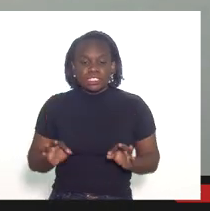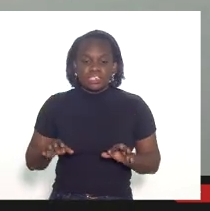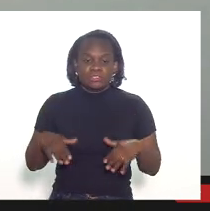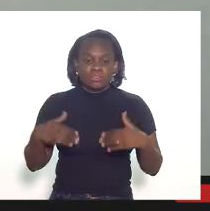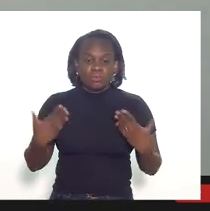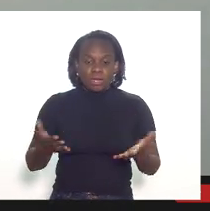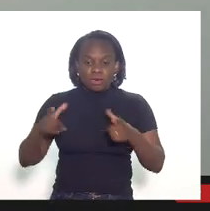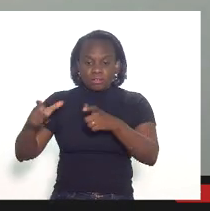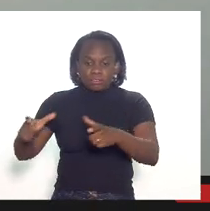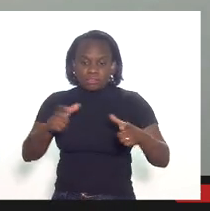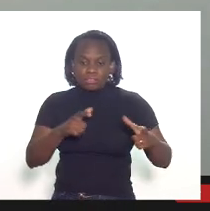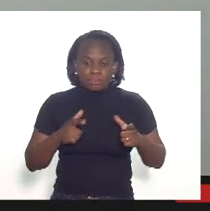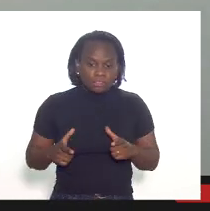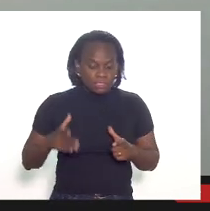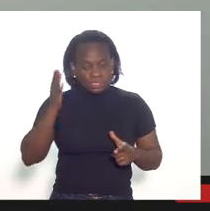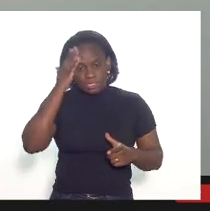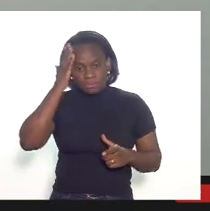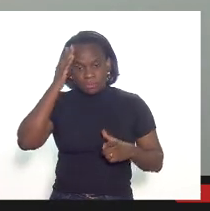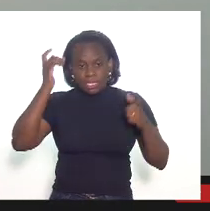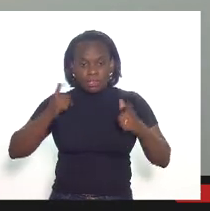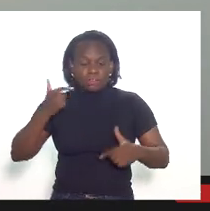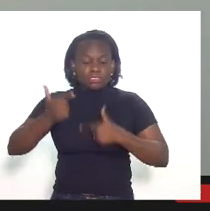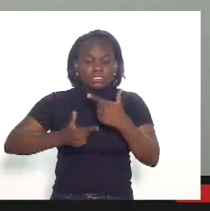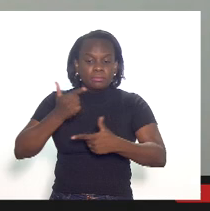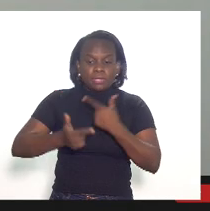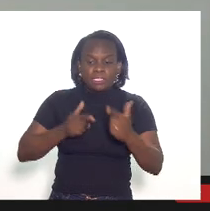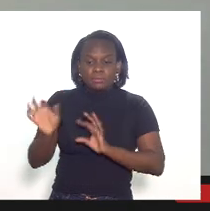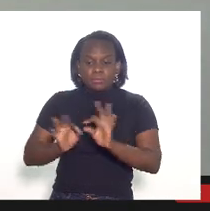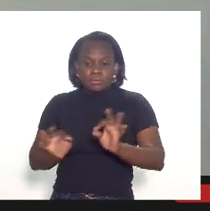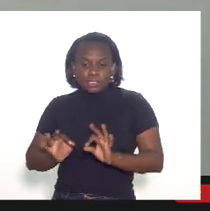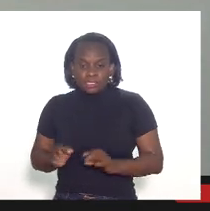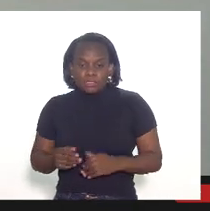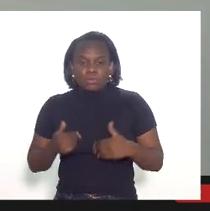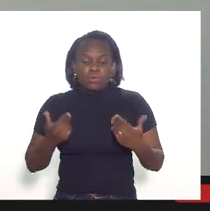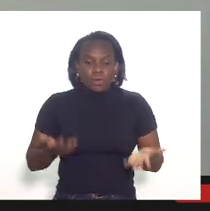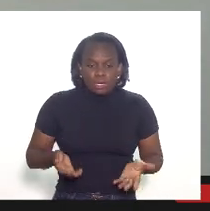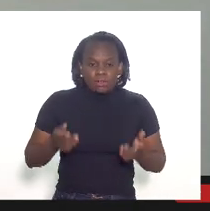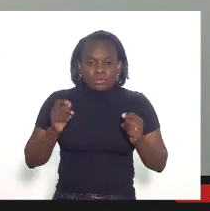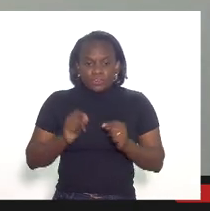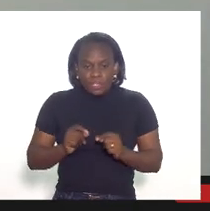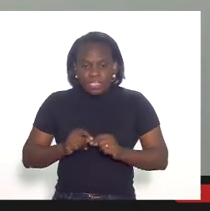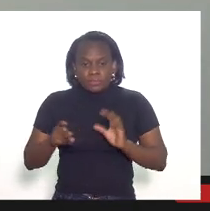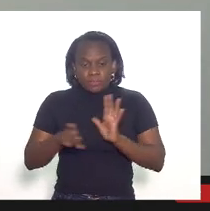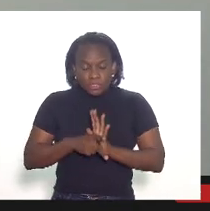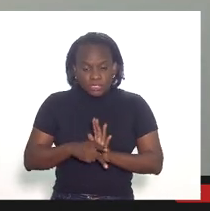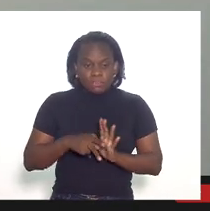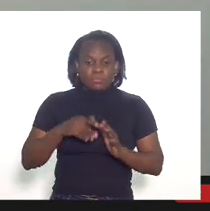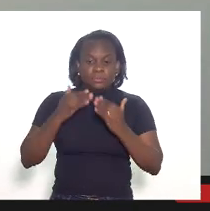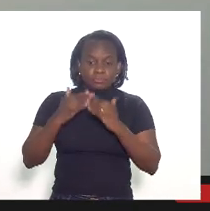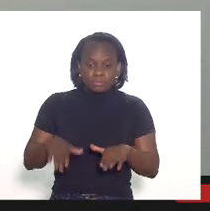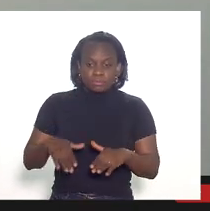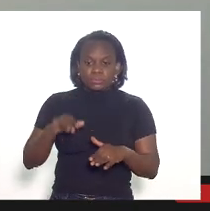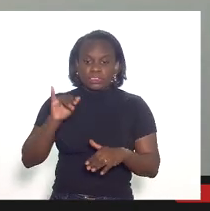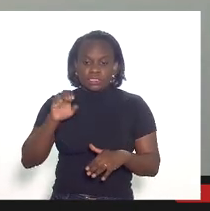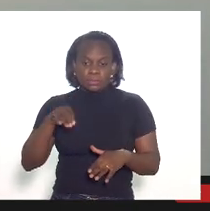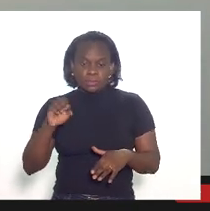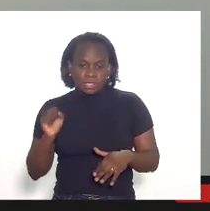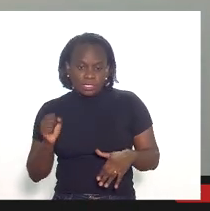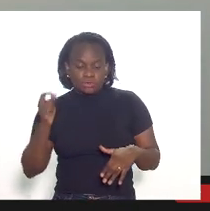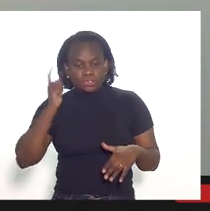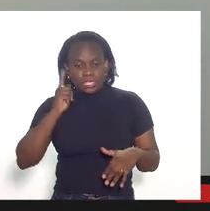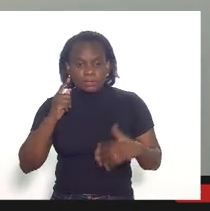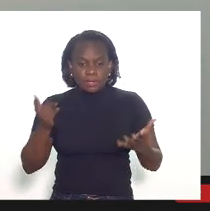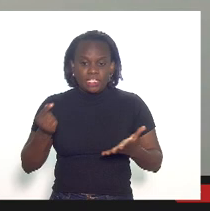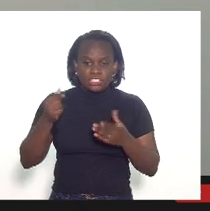campos a gente tem noção exatamente quais são as operações que são passíveis ou não de ser compensadas então a gente sabe se o crédito que ele está